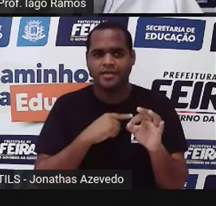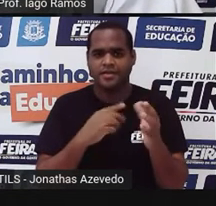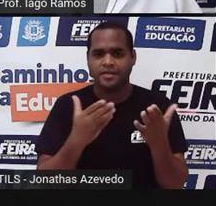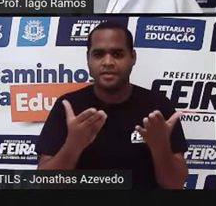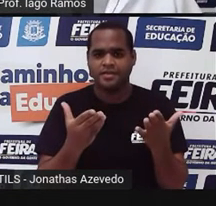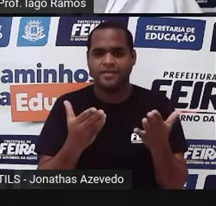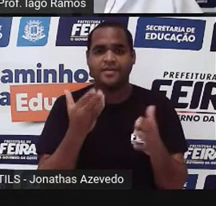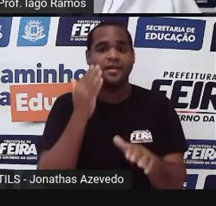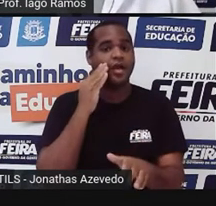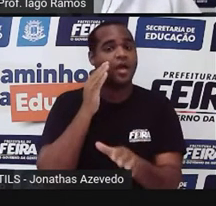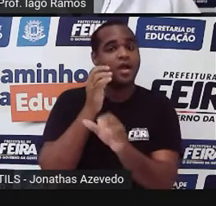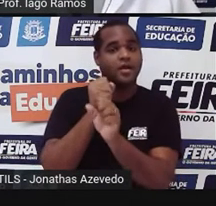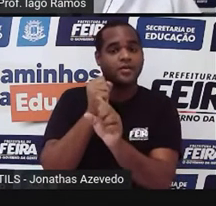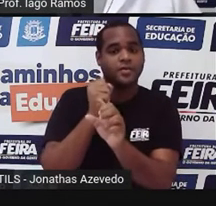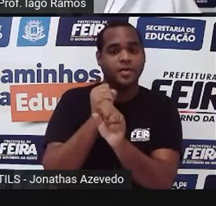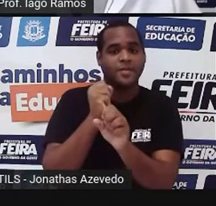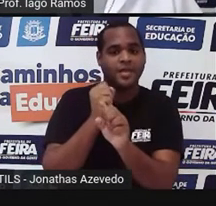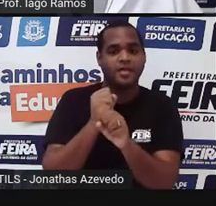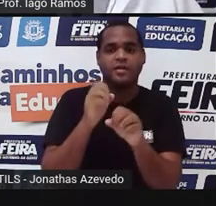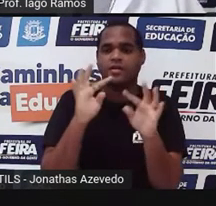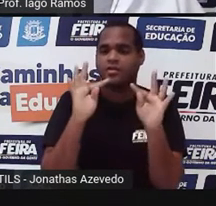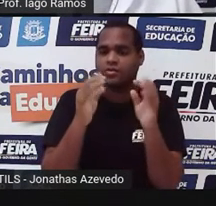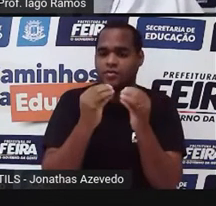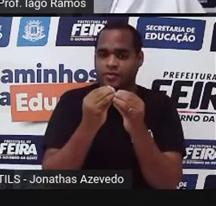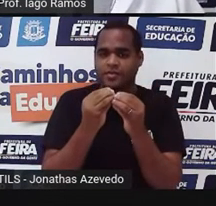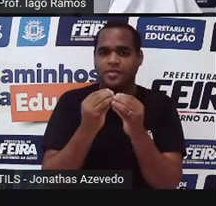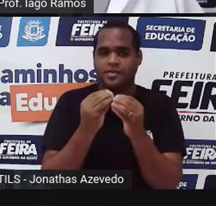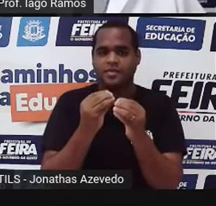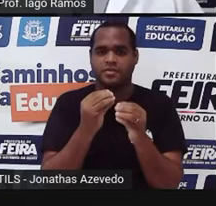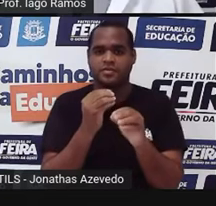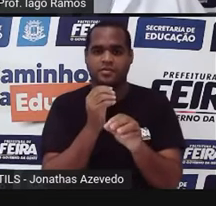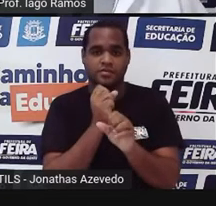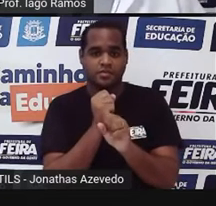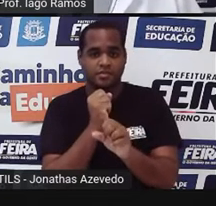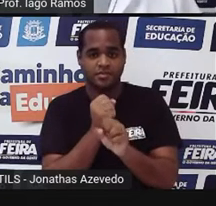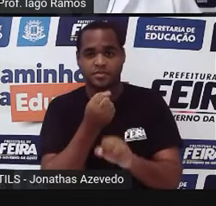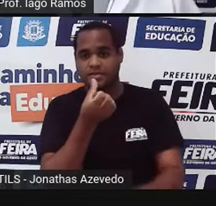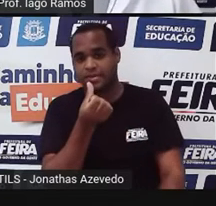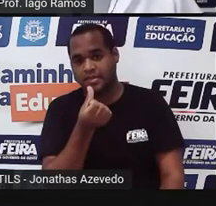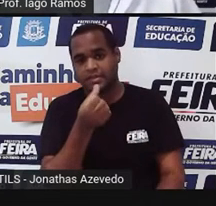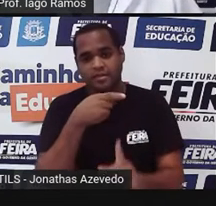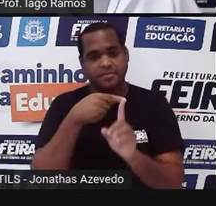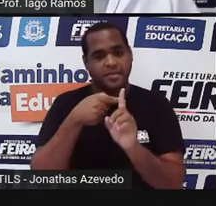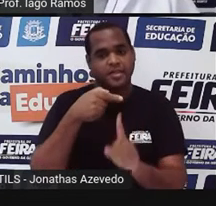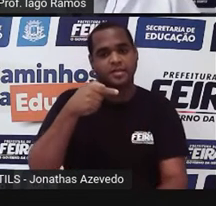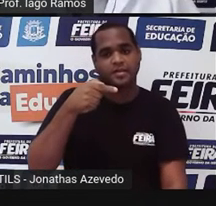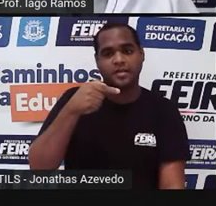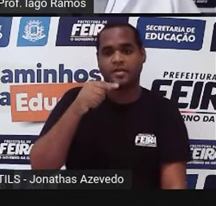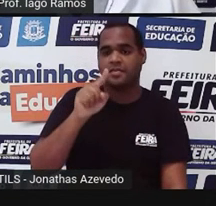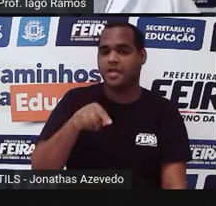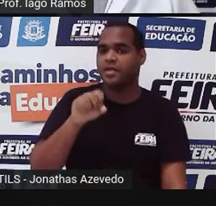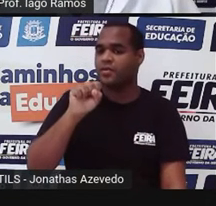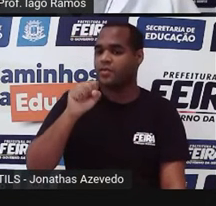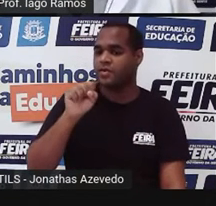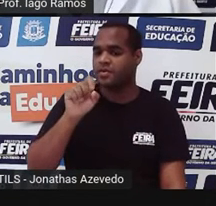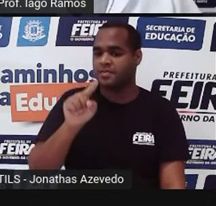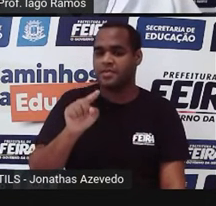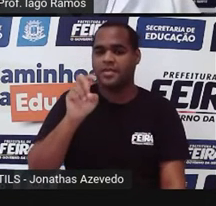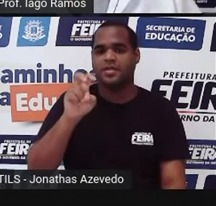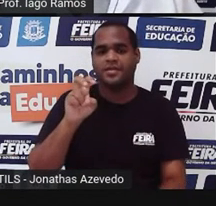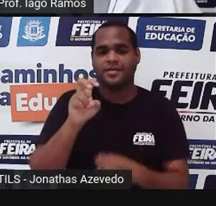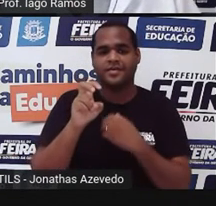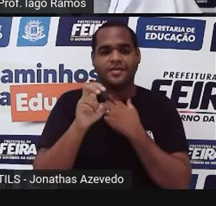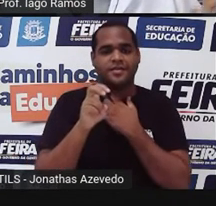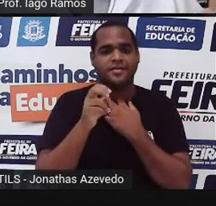O total ali, somando a nota 6 com a nota 7 e com a nota 8, o total vai dar